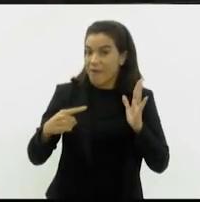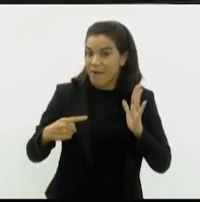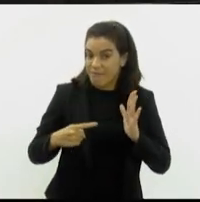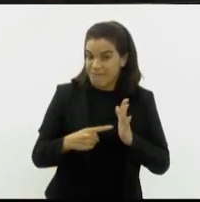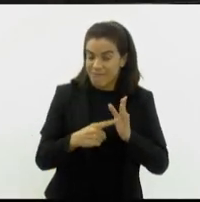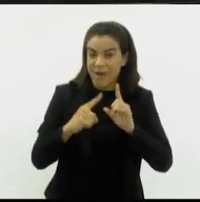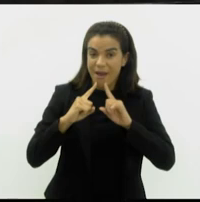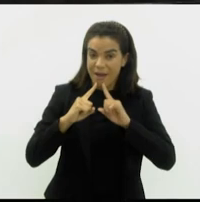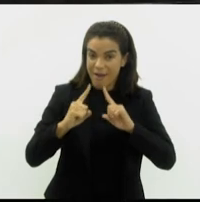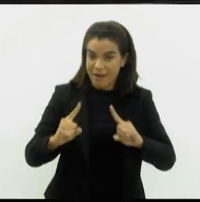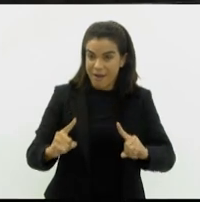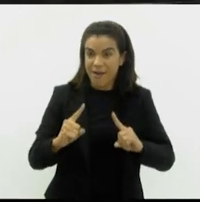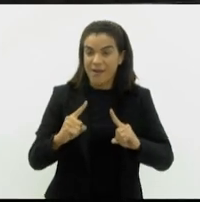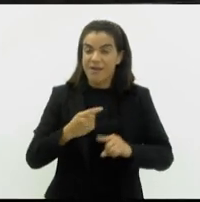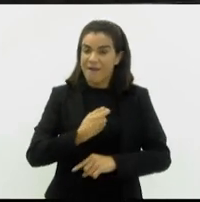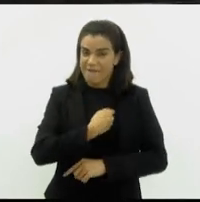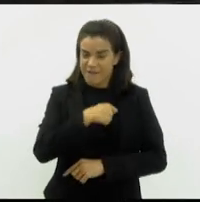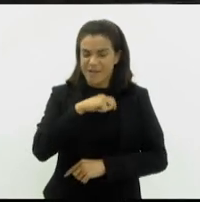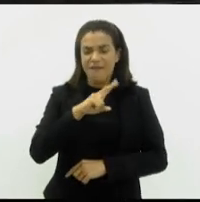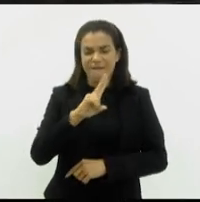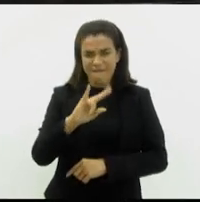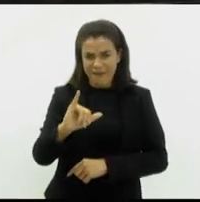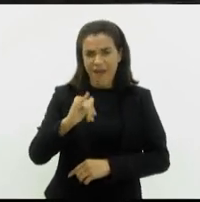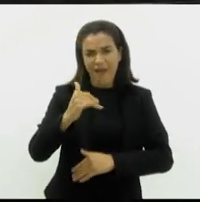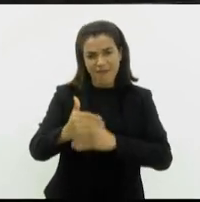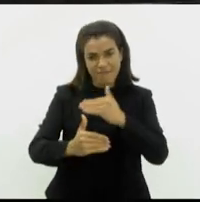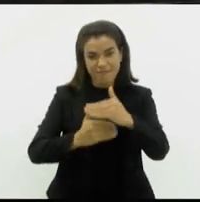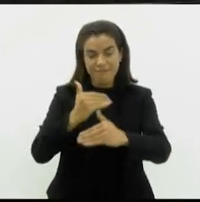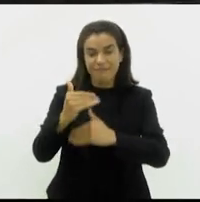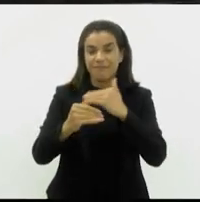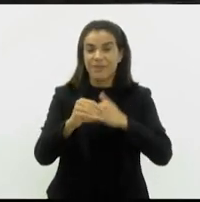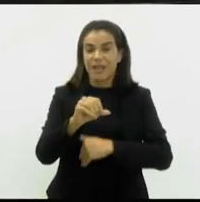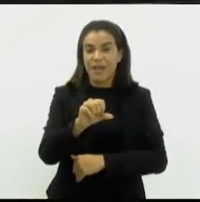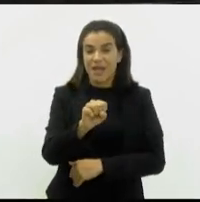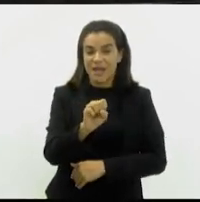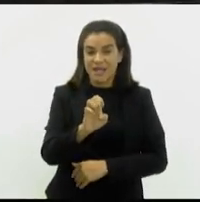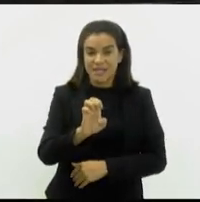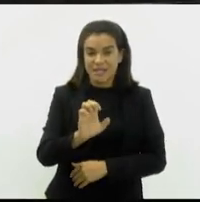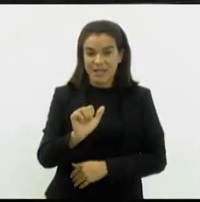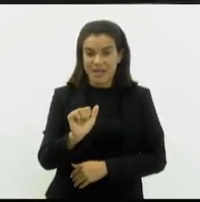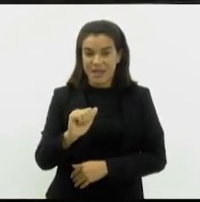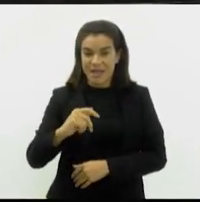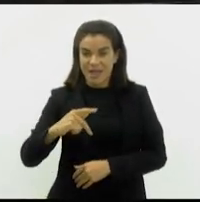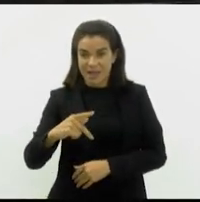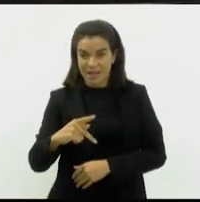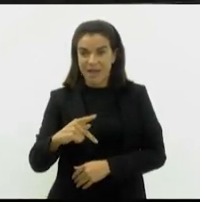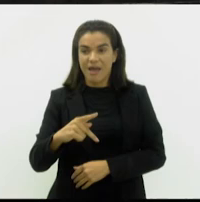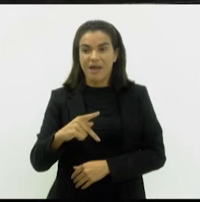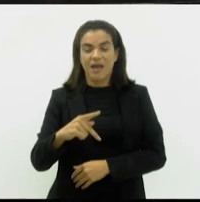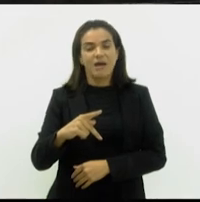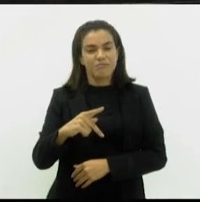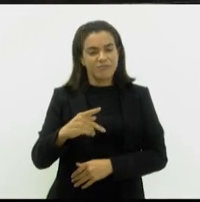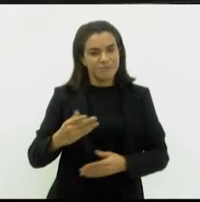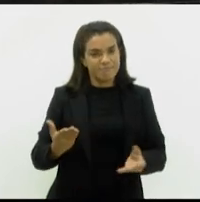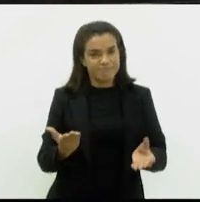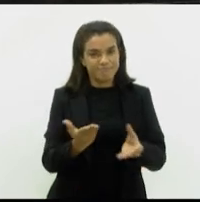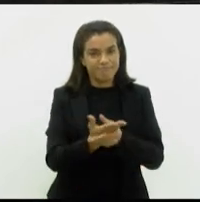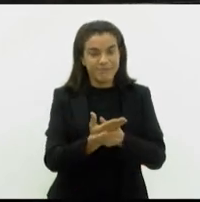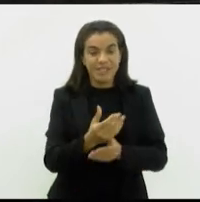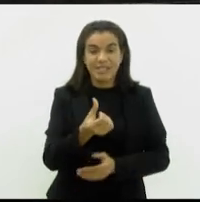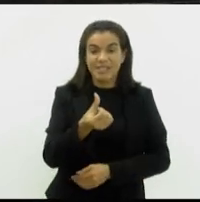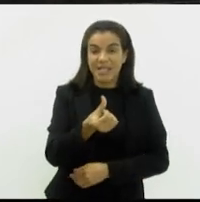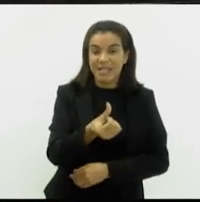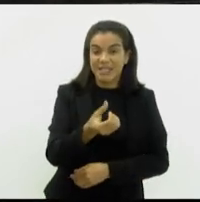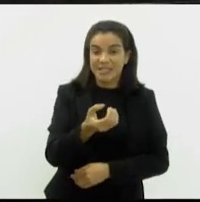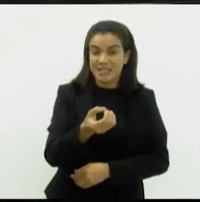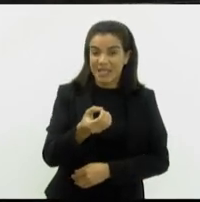e a fiscalização vai acontecer. SEAP abriu um processo, sei, né, no qual vislumbrava a aquisição de 60 veículos